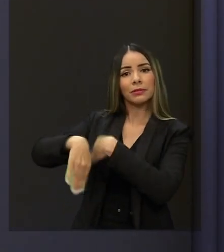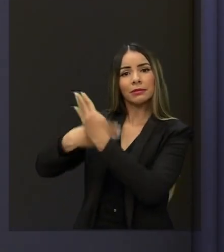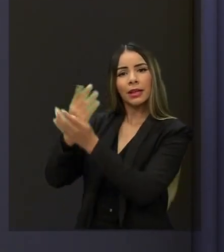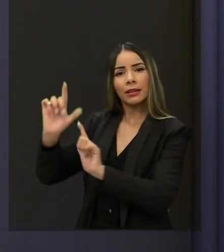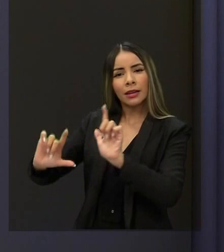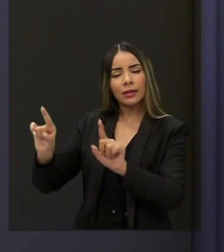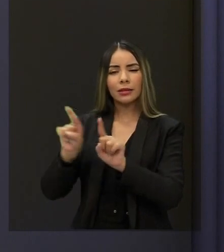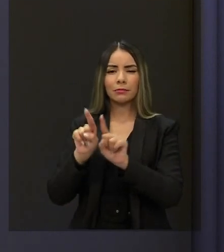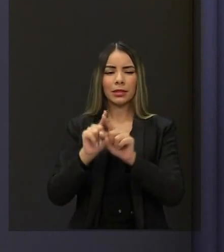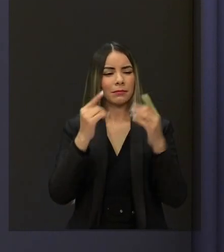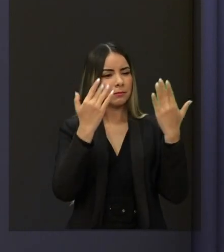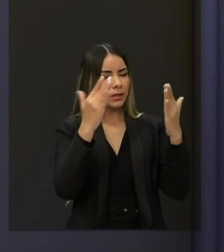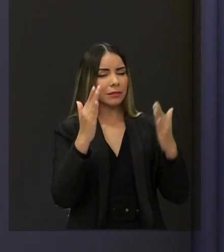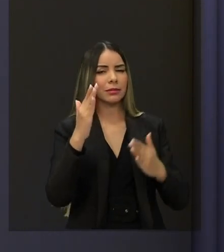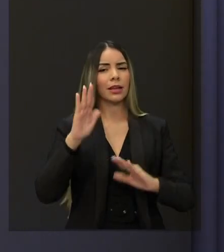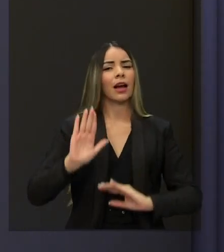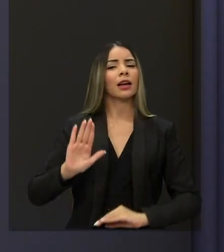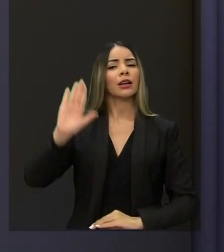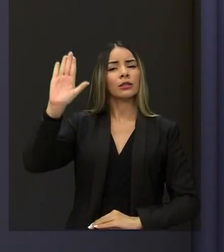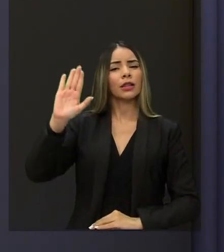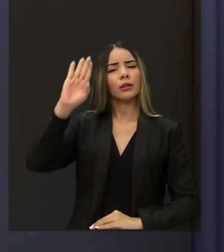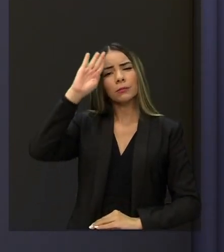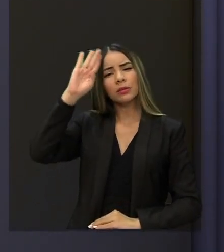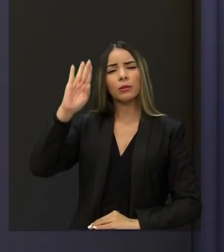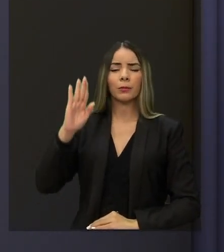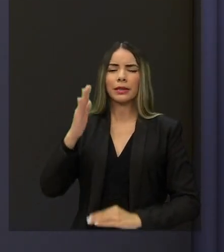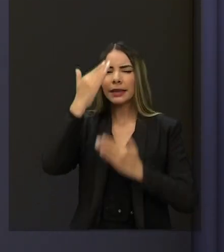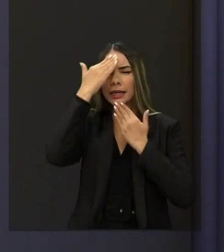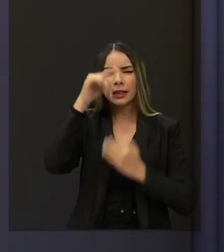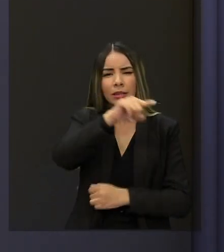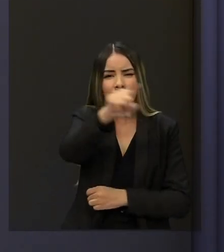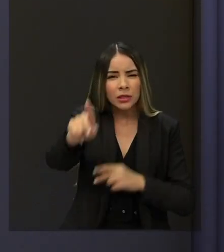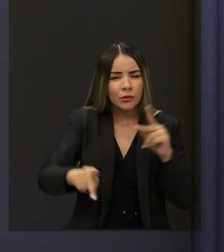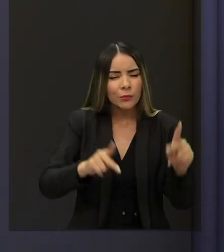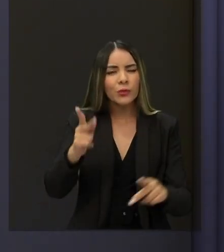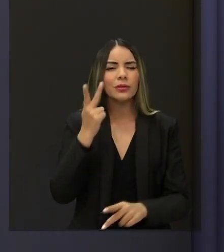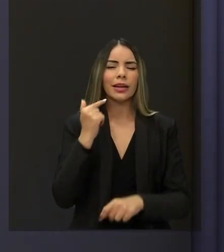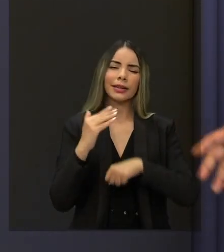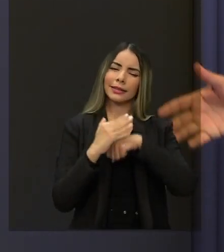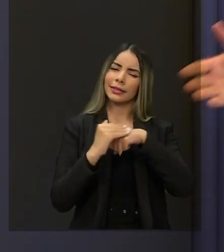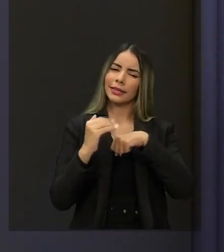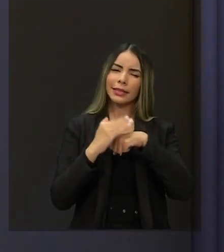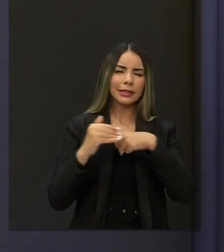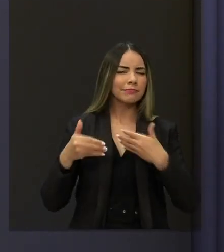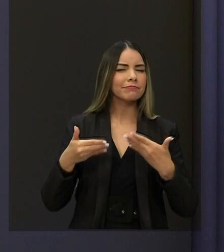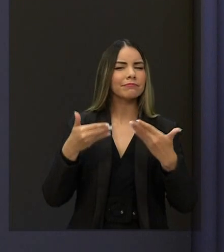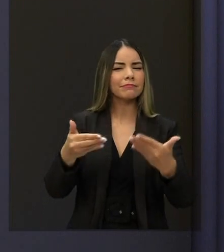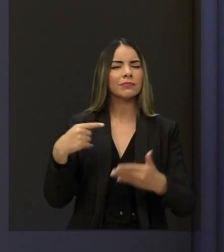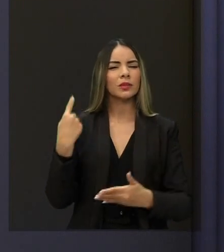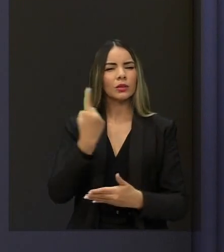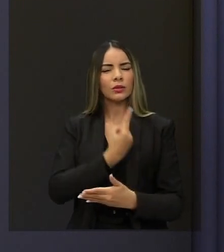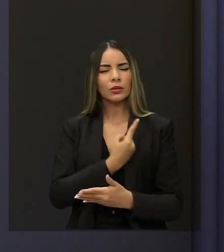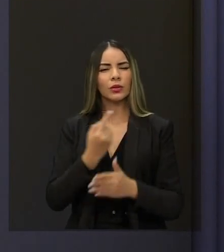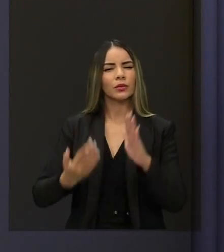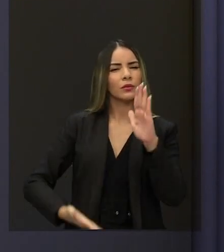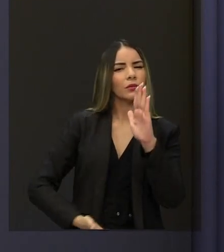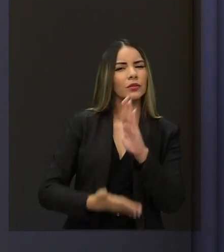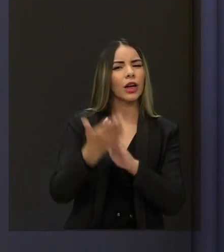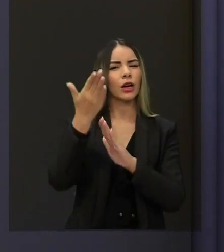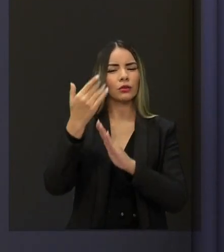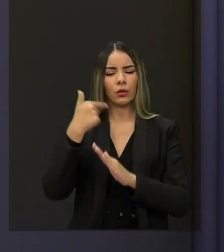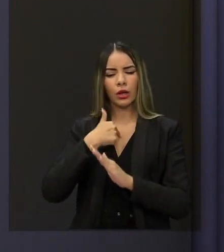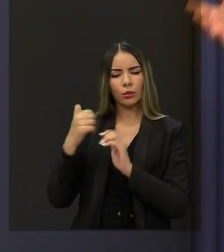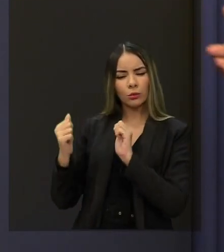demais candidatos, mas especialmente, eu queria agradecer a você, cearense, pelo carinho que nós fomos recebidos numa caravana do 13, eu andando com o governador